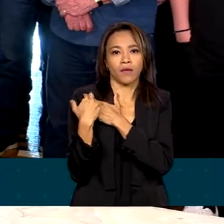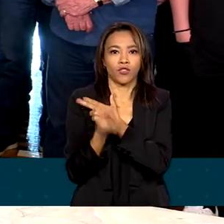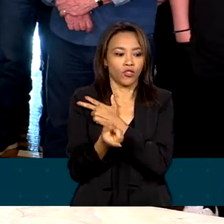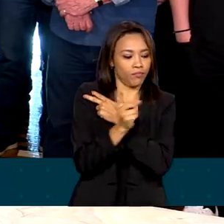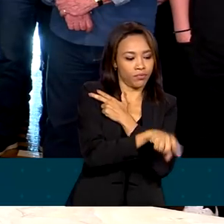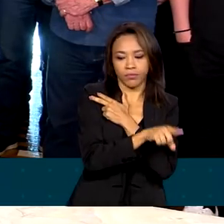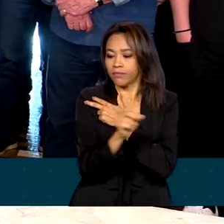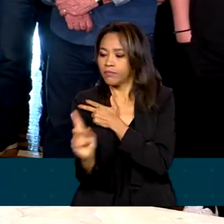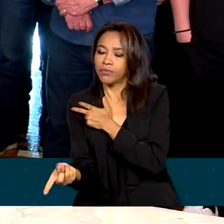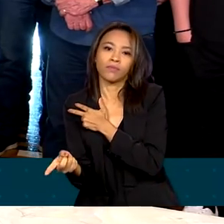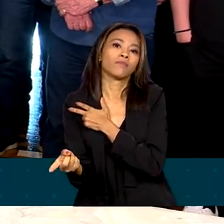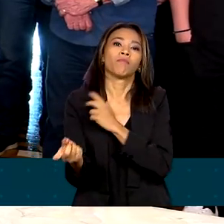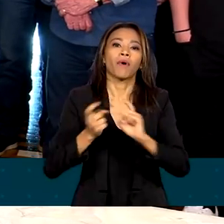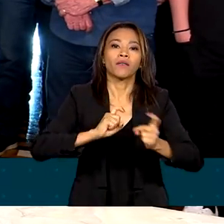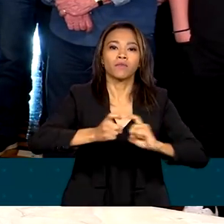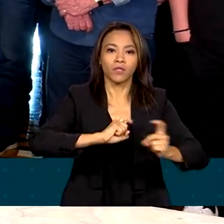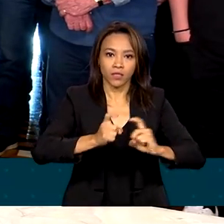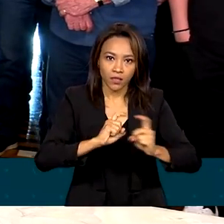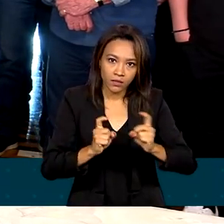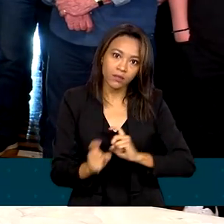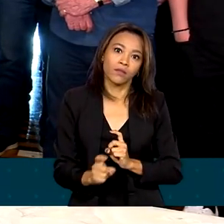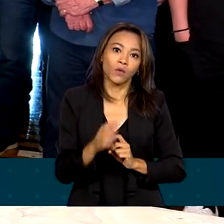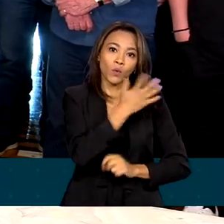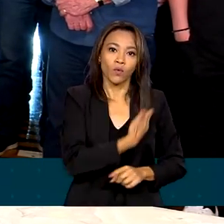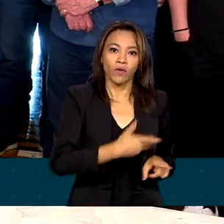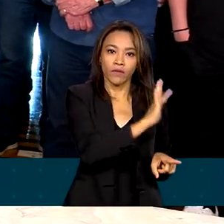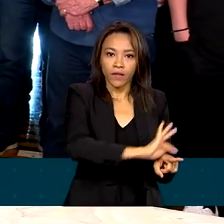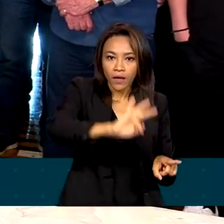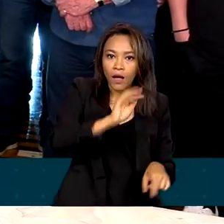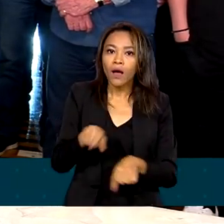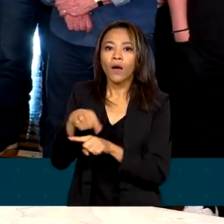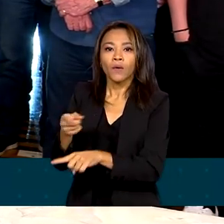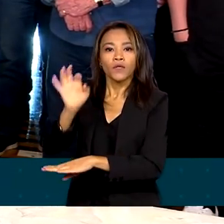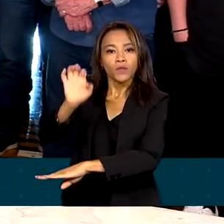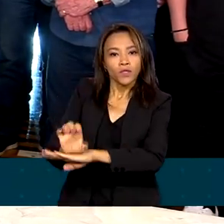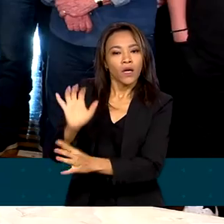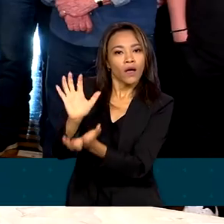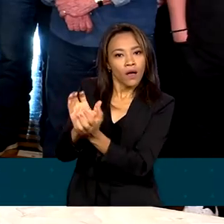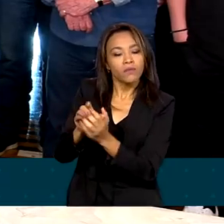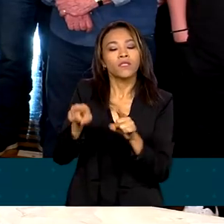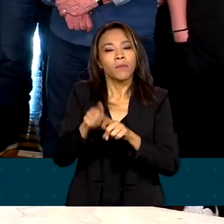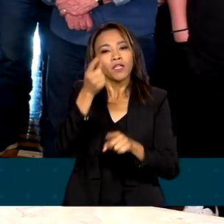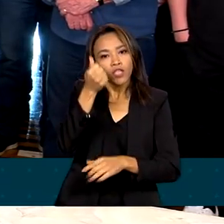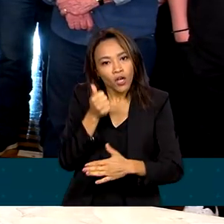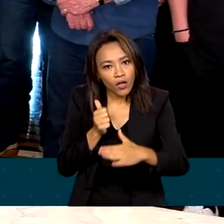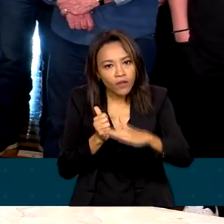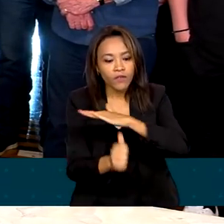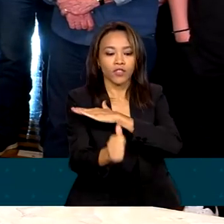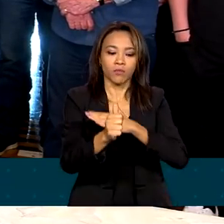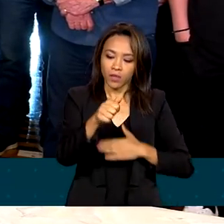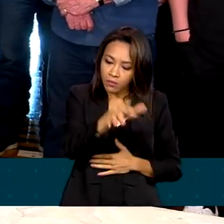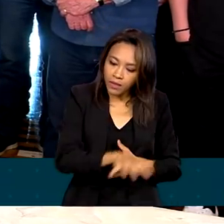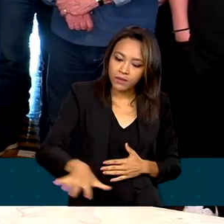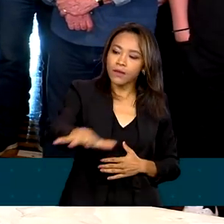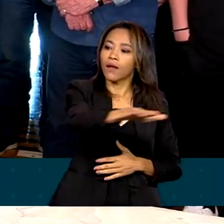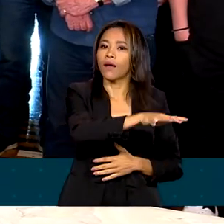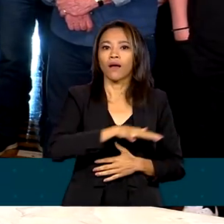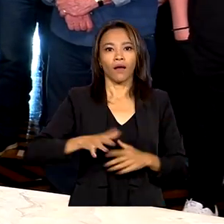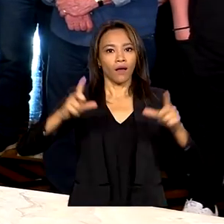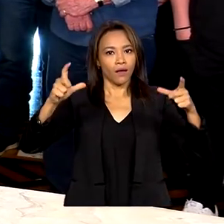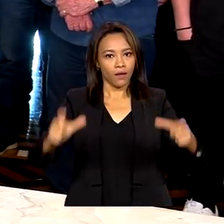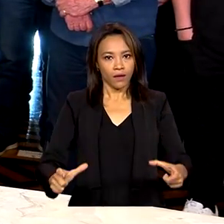marcos claros para a gestão urbana. Vai permitir a retomada de investimentos do Estado de Pernambuco na ilha, da União Federal,